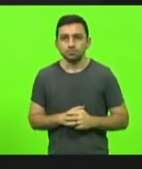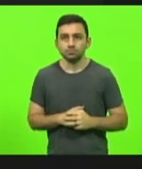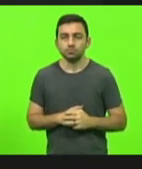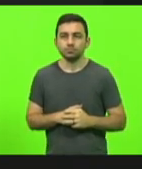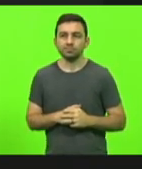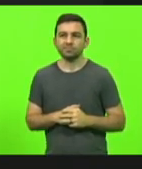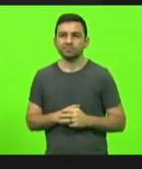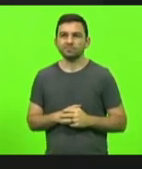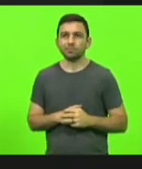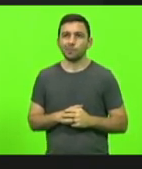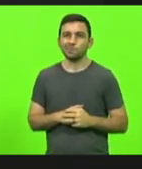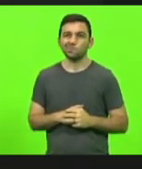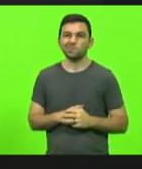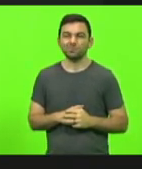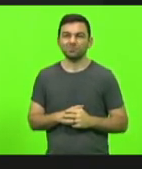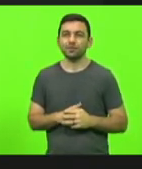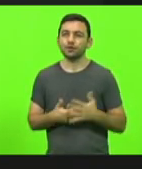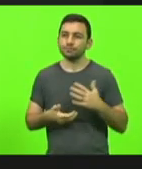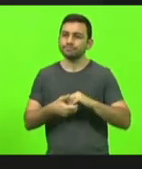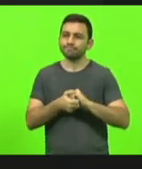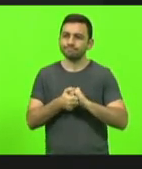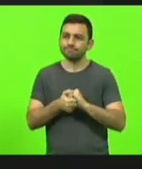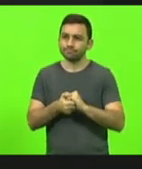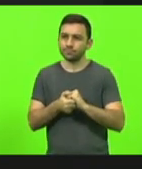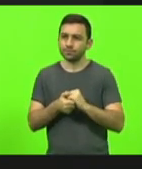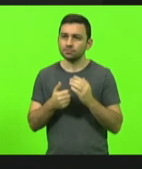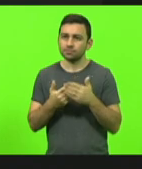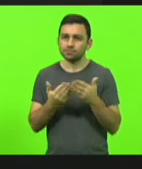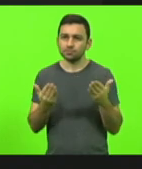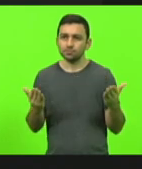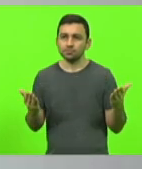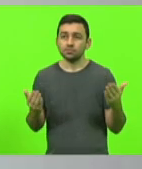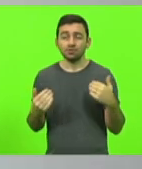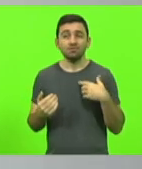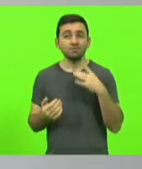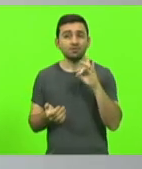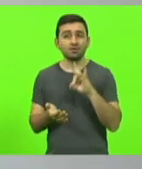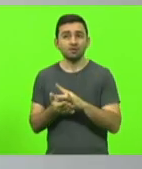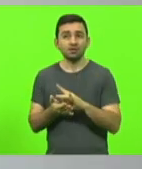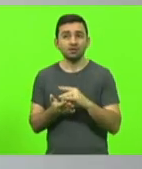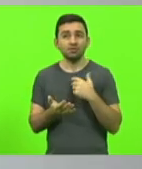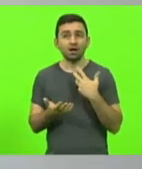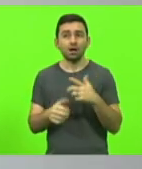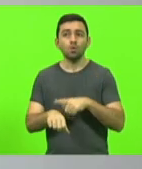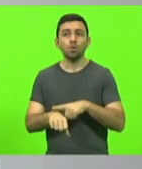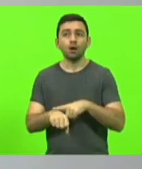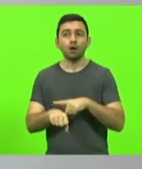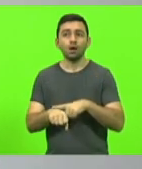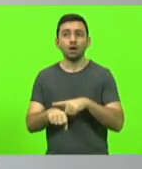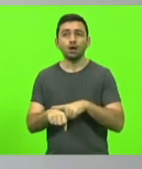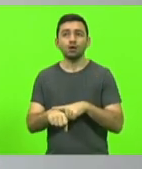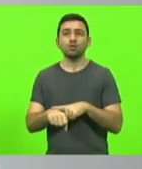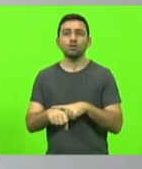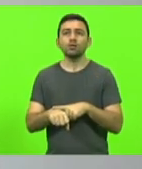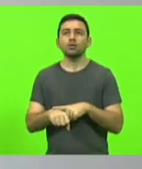Obrigado, presidente. Quero cumprimentar a vossa excelência. Na realidade, quero falar no horário do grande, do